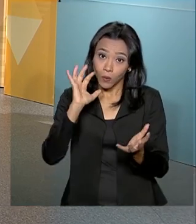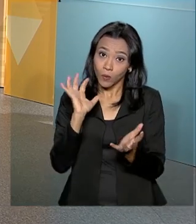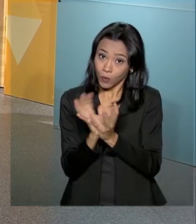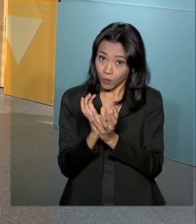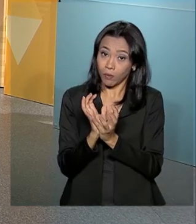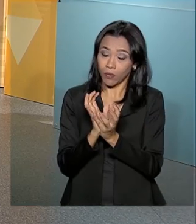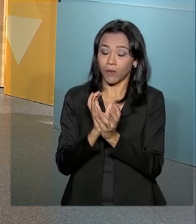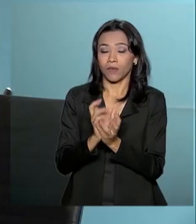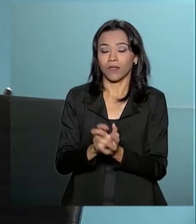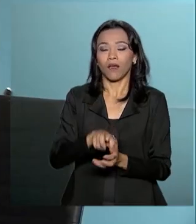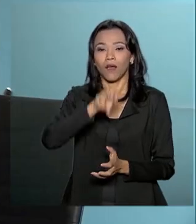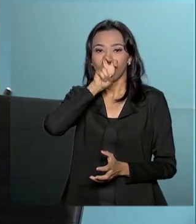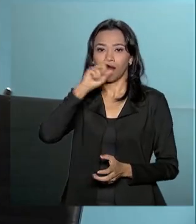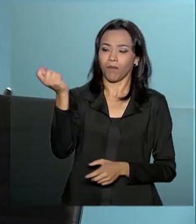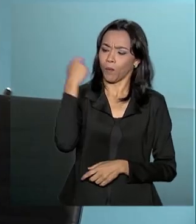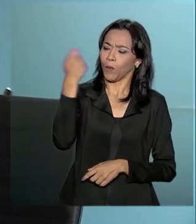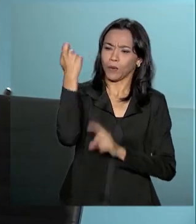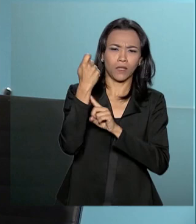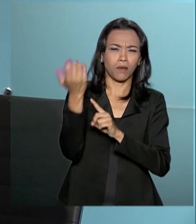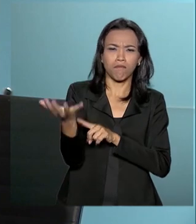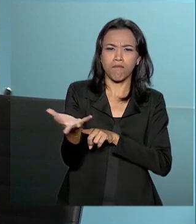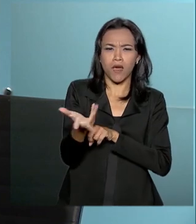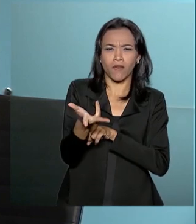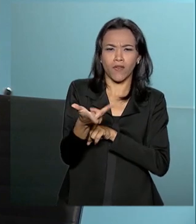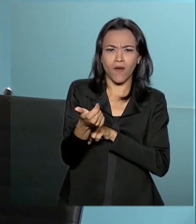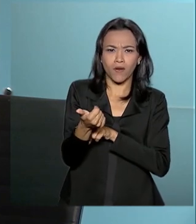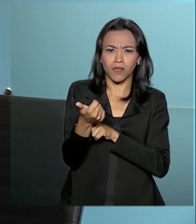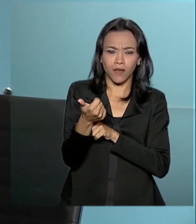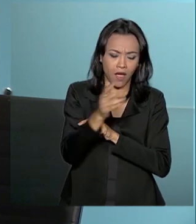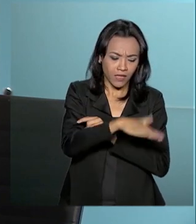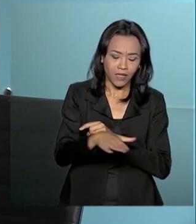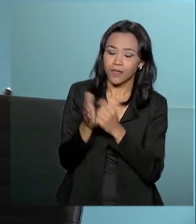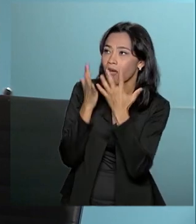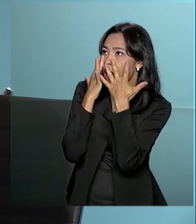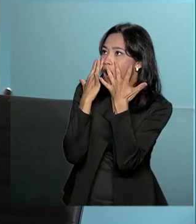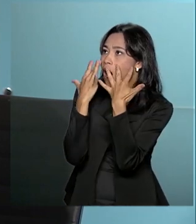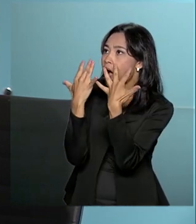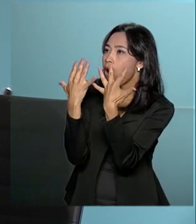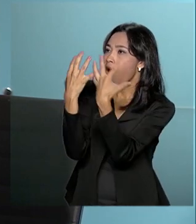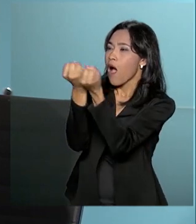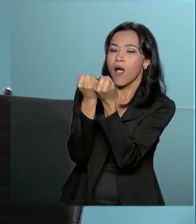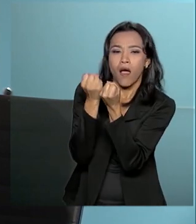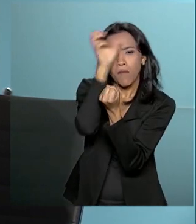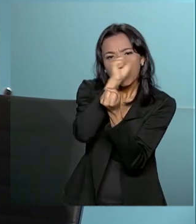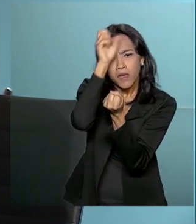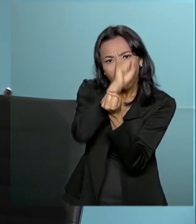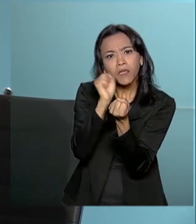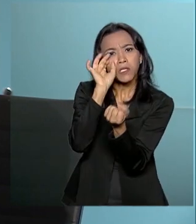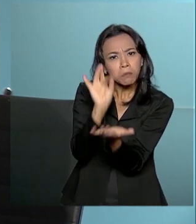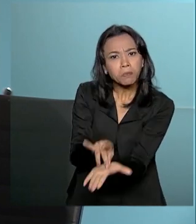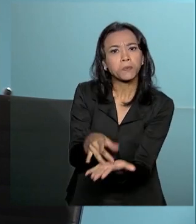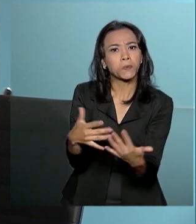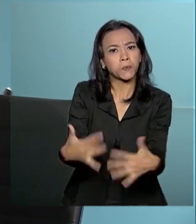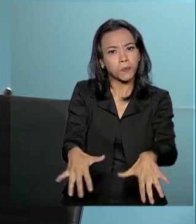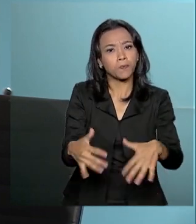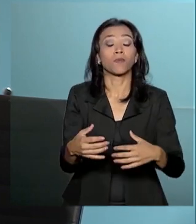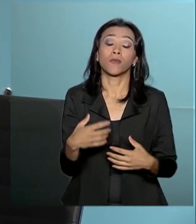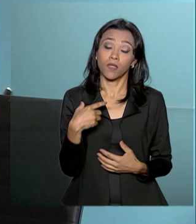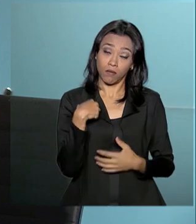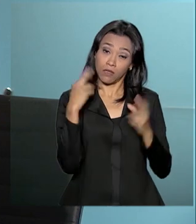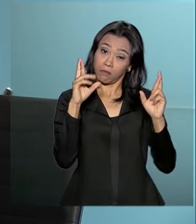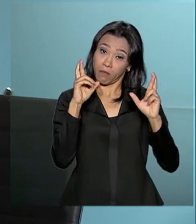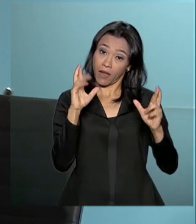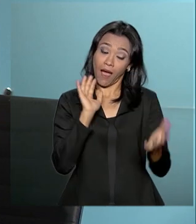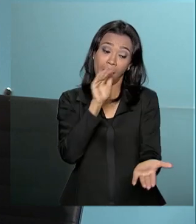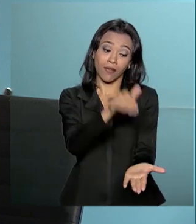uma entrada maravilhosa, um aprendizado bastante lúdico. Então a gente espera entregar até o